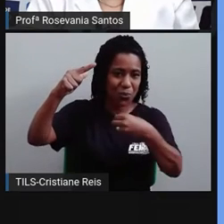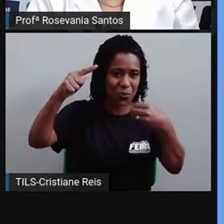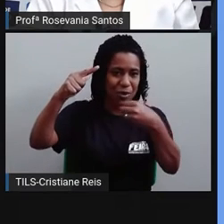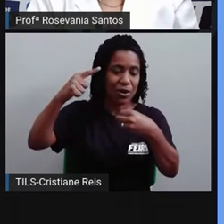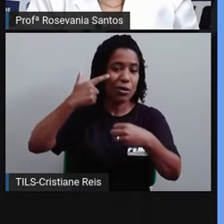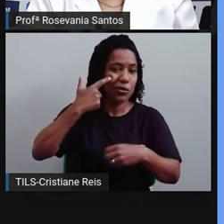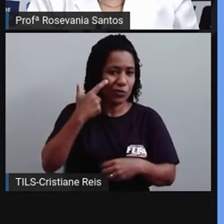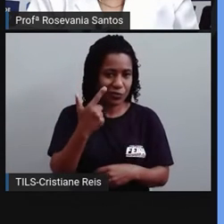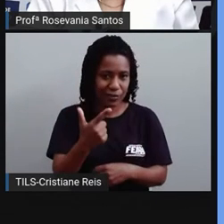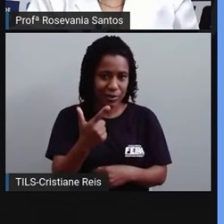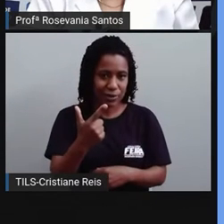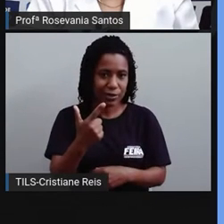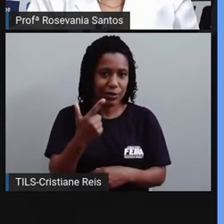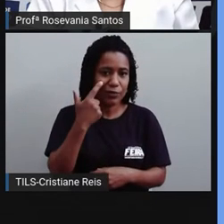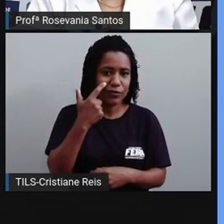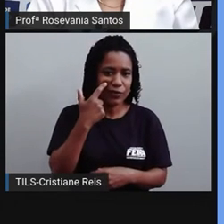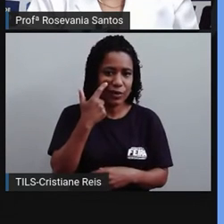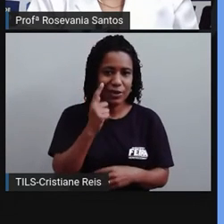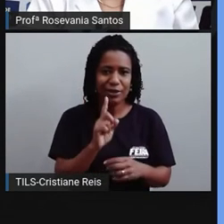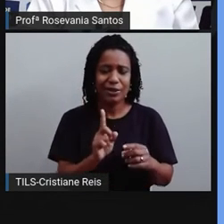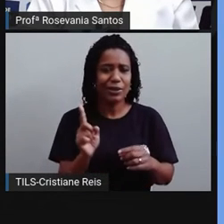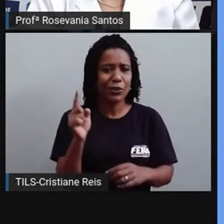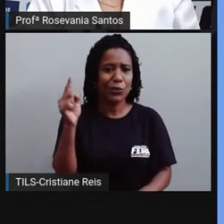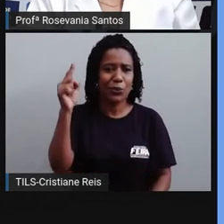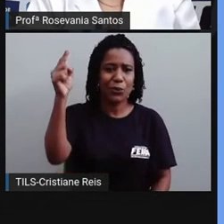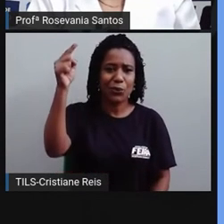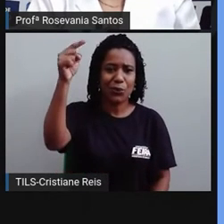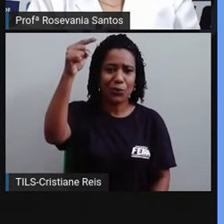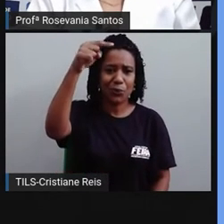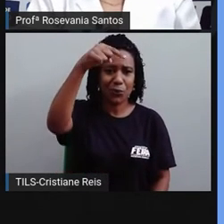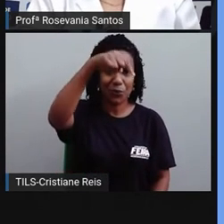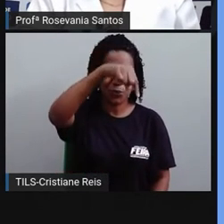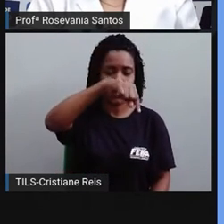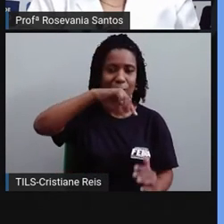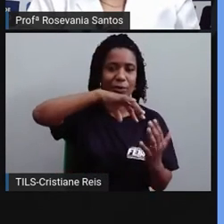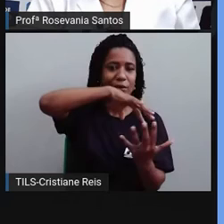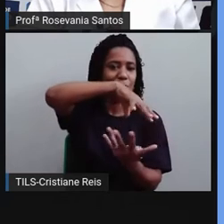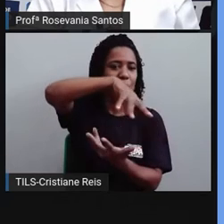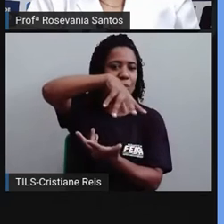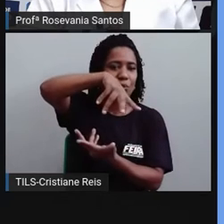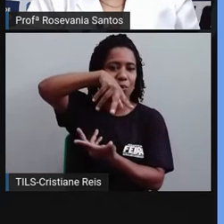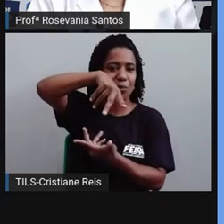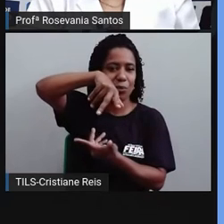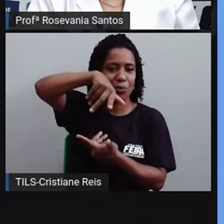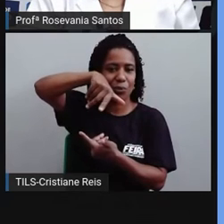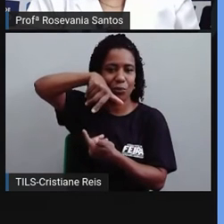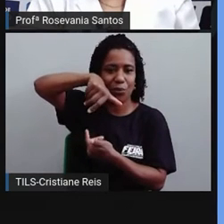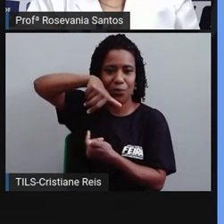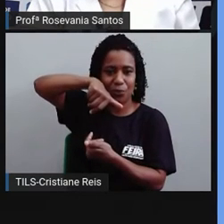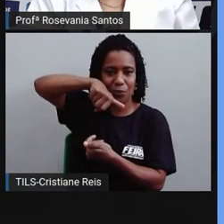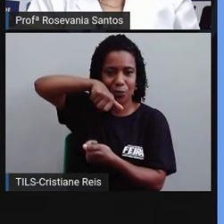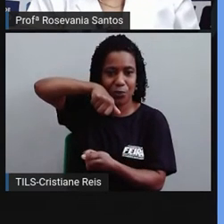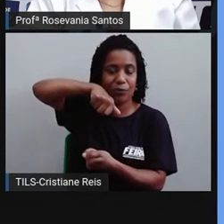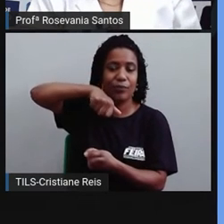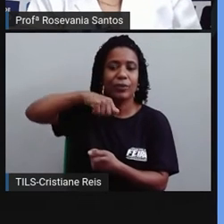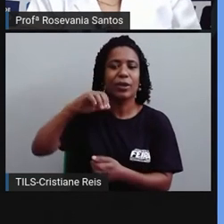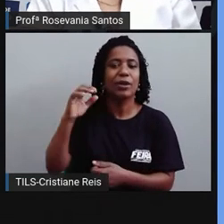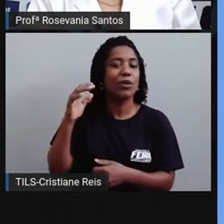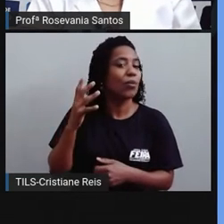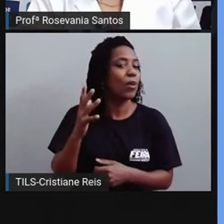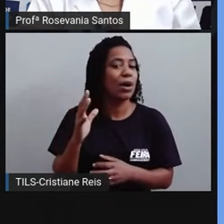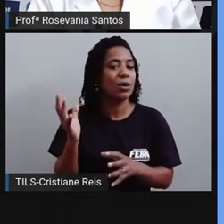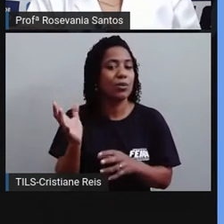veja a direção das setinhas, que é o sentido, né, que vai. Então, o movimento de translação dura 365